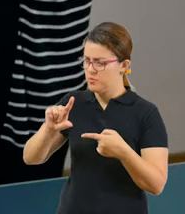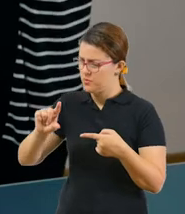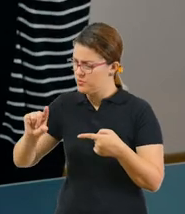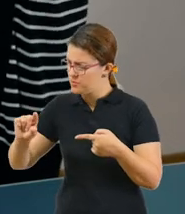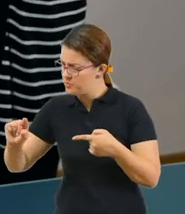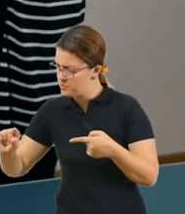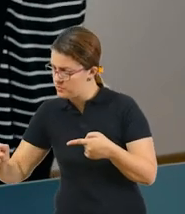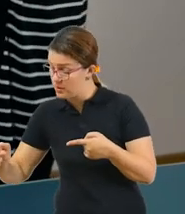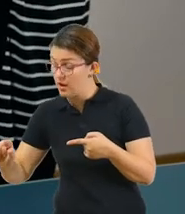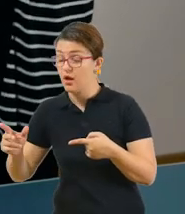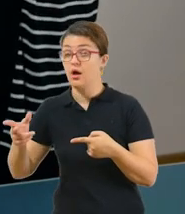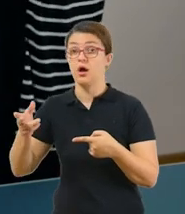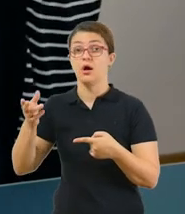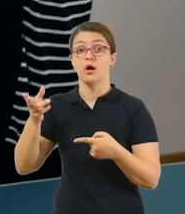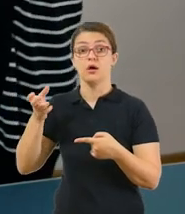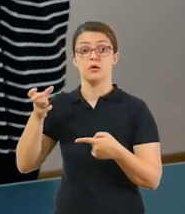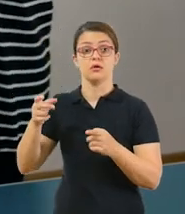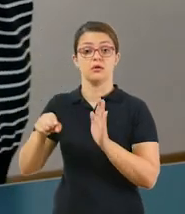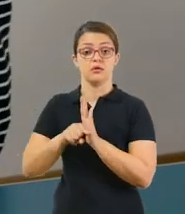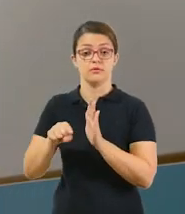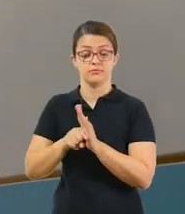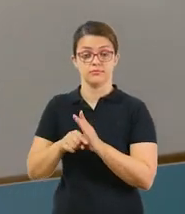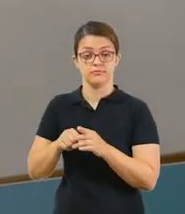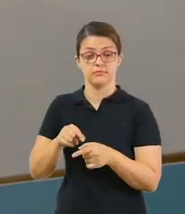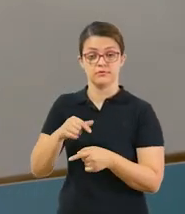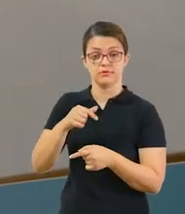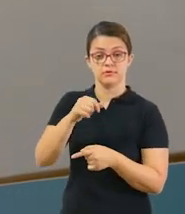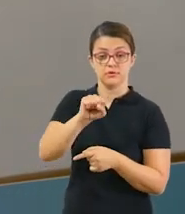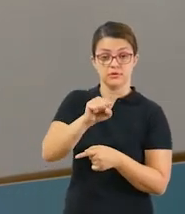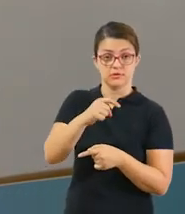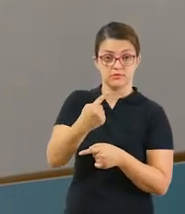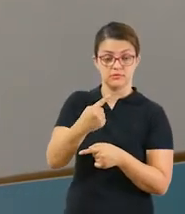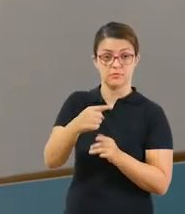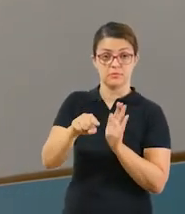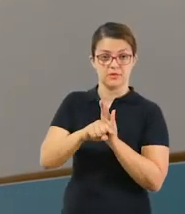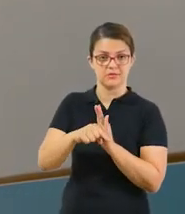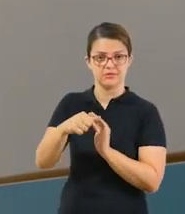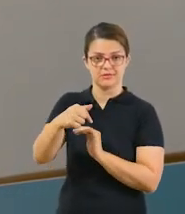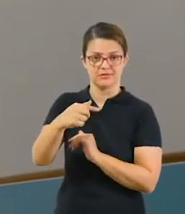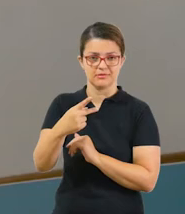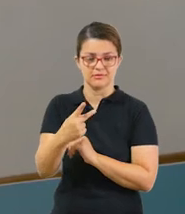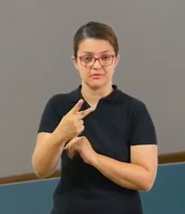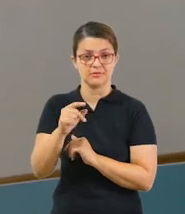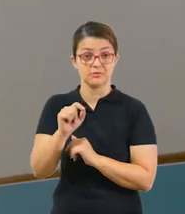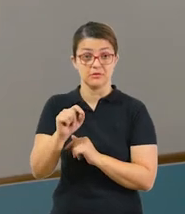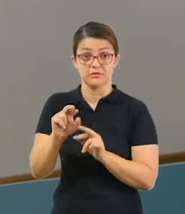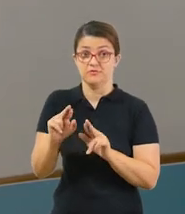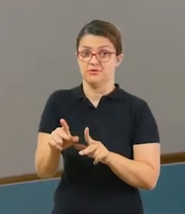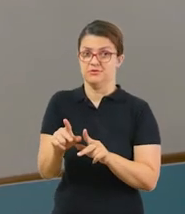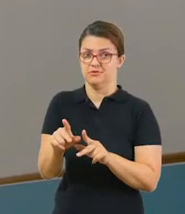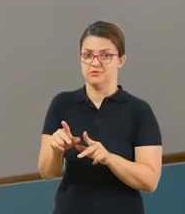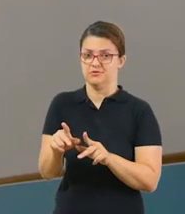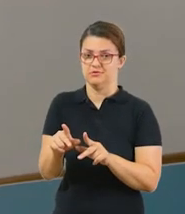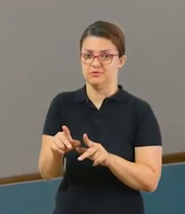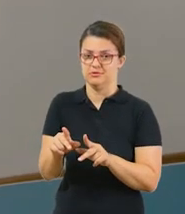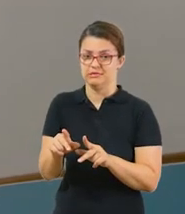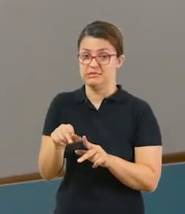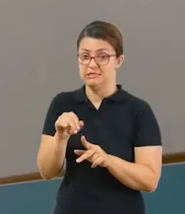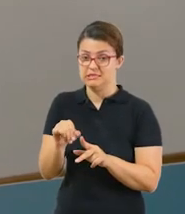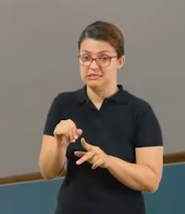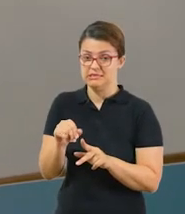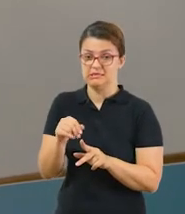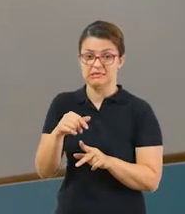seja uma subtração. Então, se você fizer 81 menos 72, vai dar um número que é a diferença.